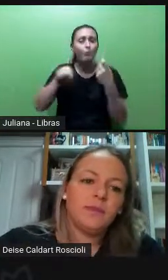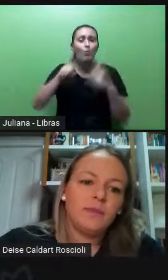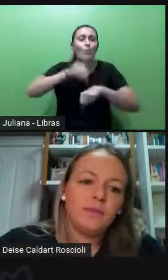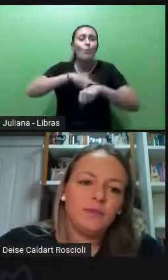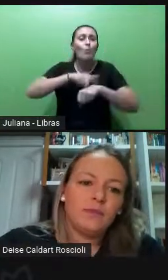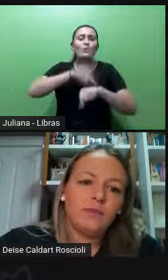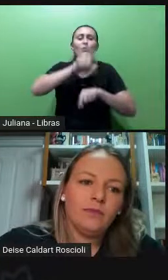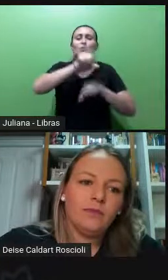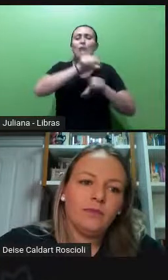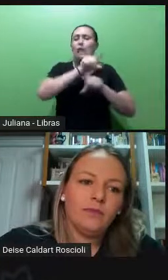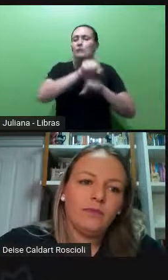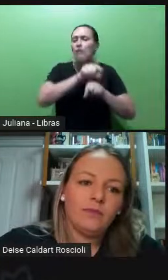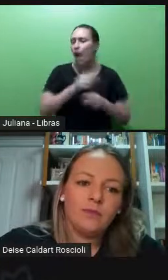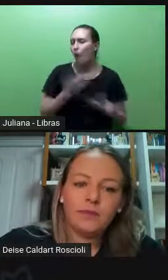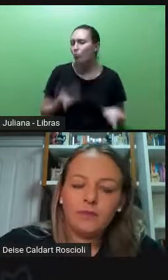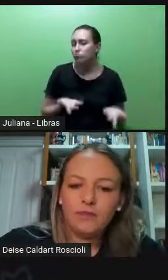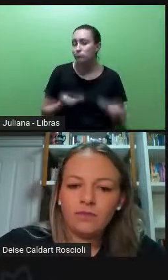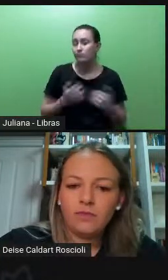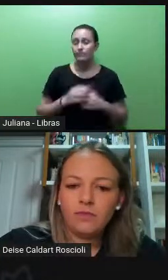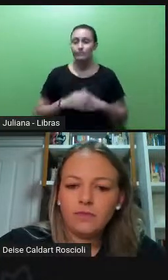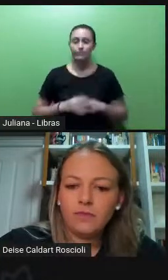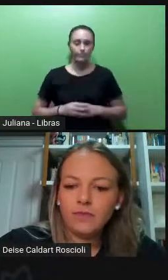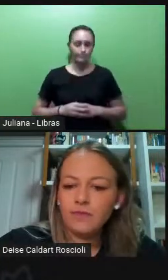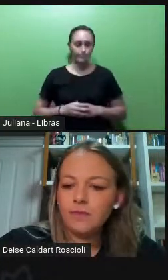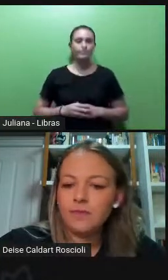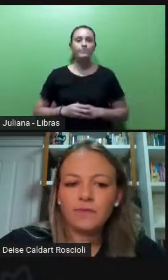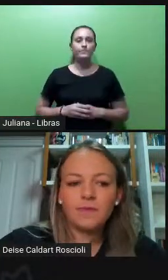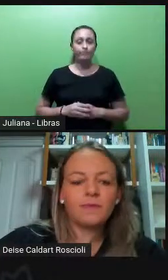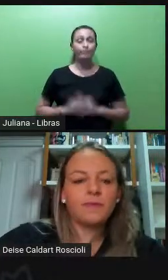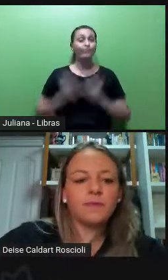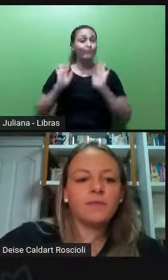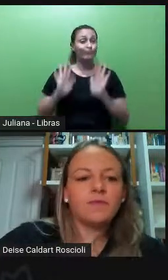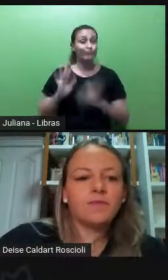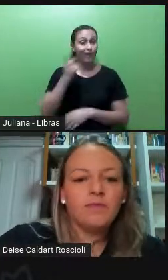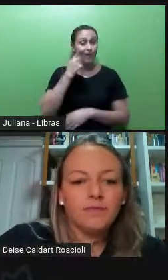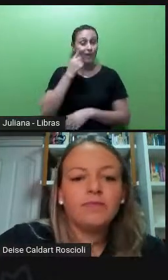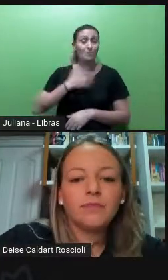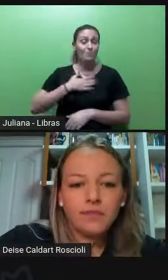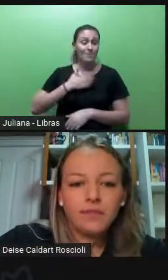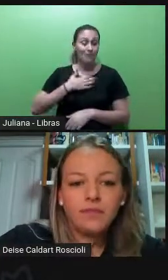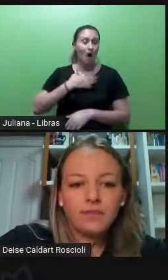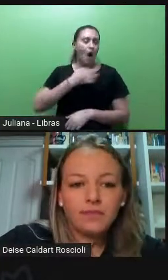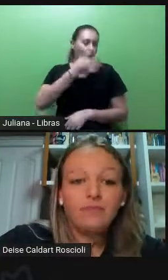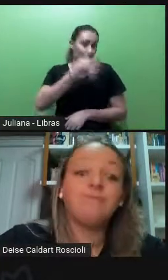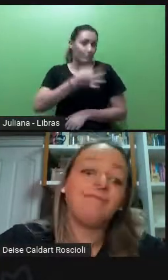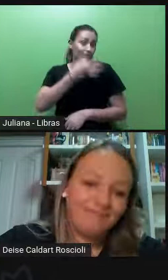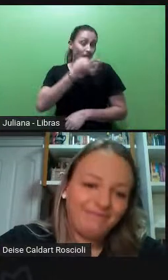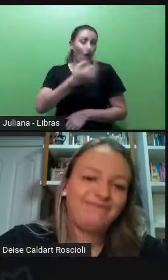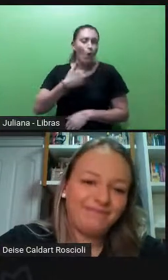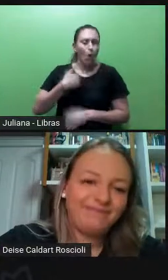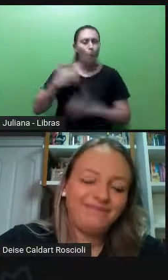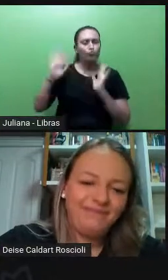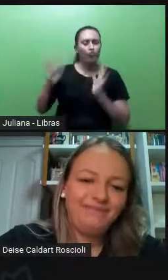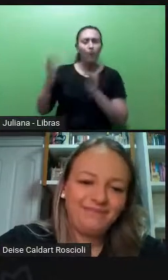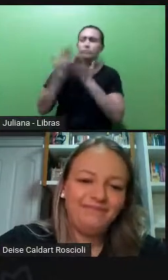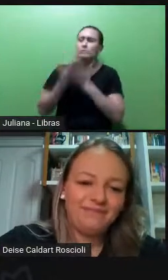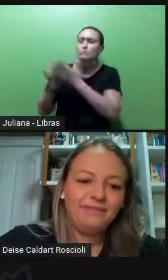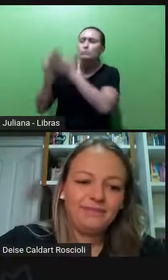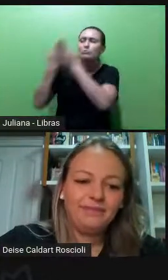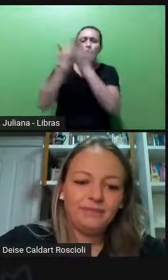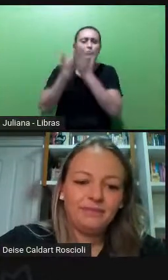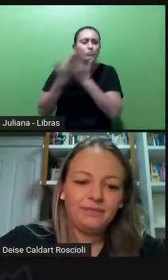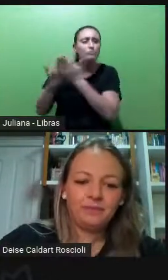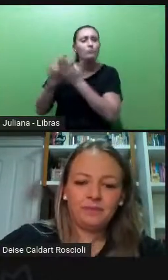É, e para além da minha opinião, também trazendo o que os estudos, né, a respeito de